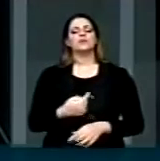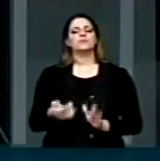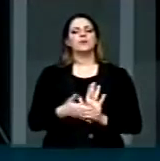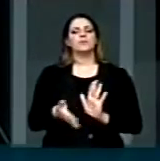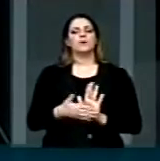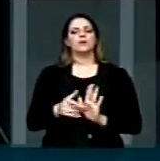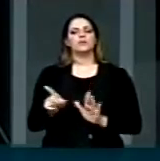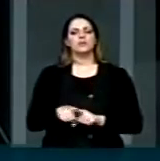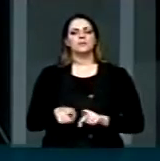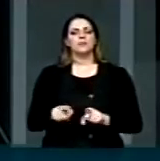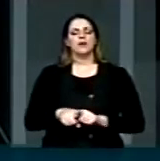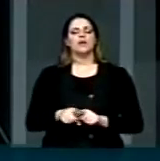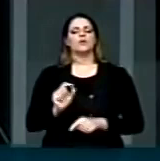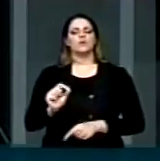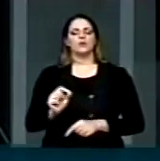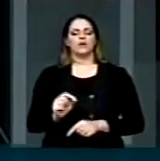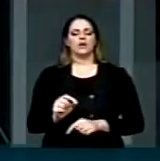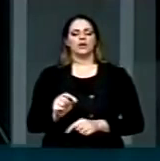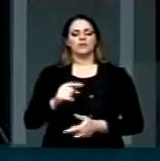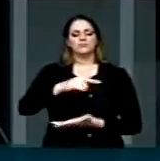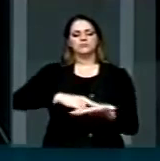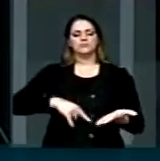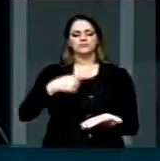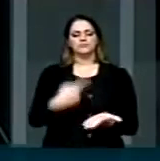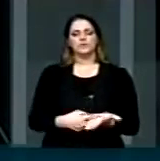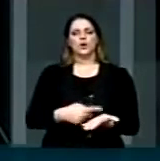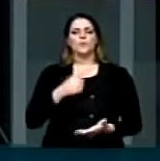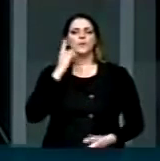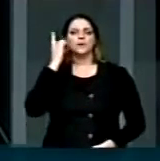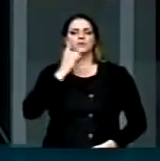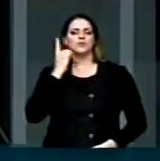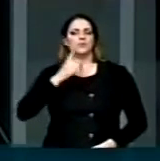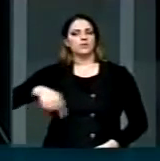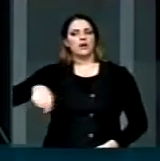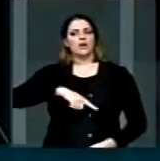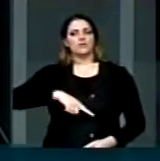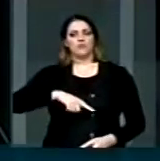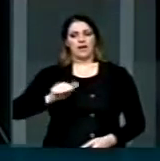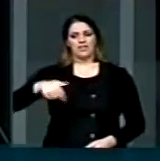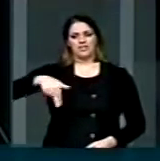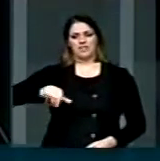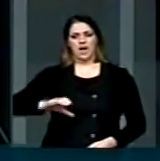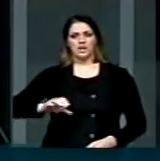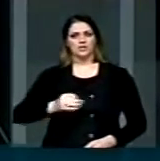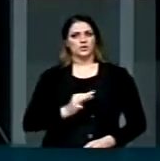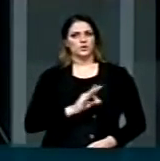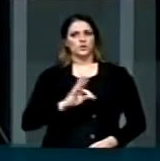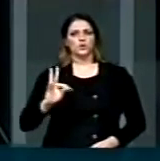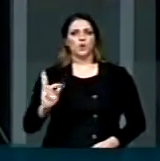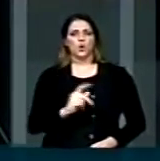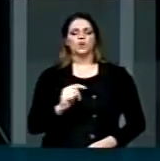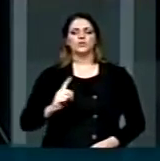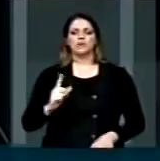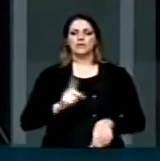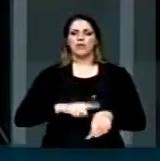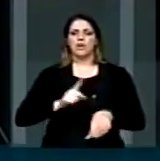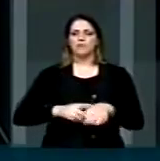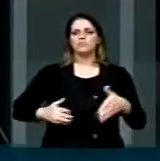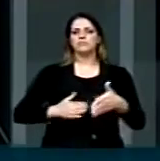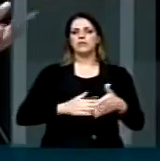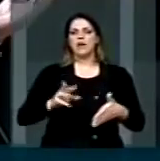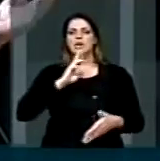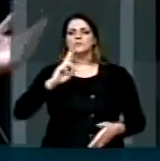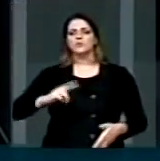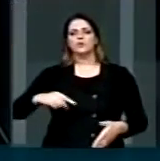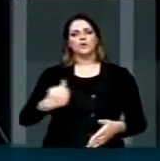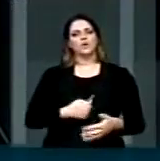no âmbito da Comissão de um termo de compromisso parlamentar para que a ANAC e demais órgãos do sistema tenham prazos especificados para responder